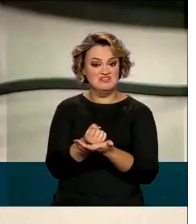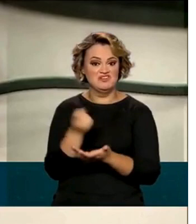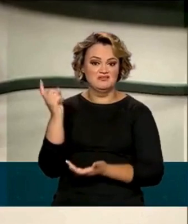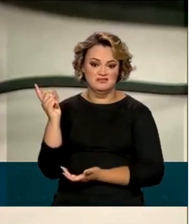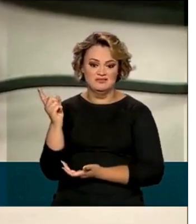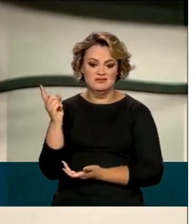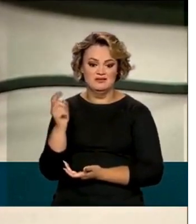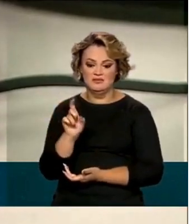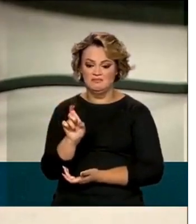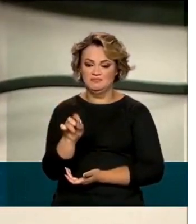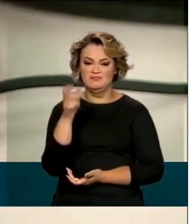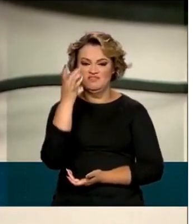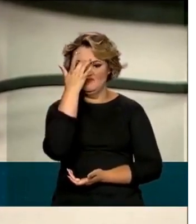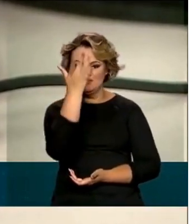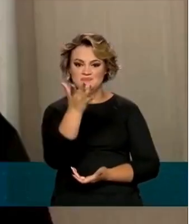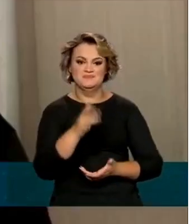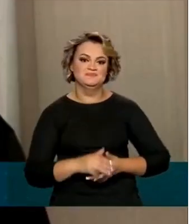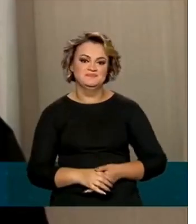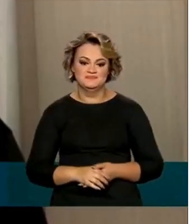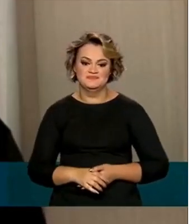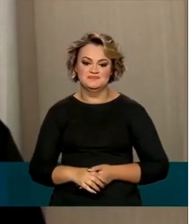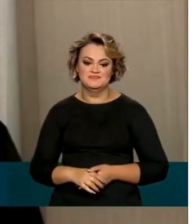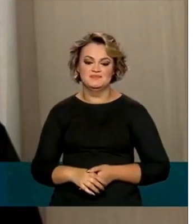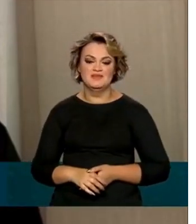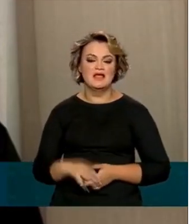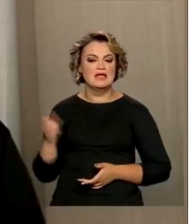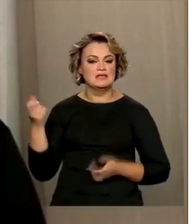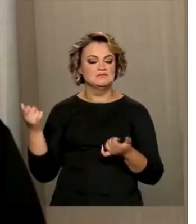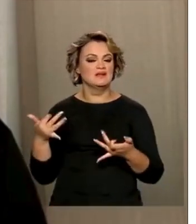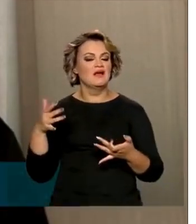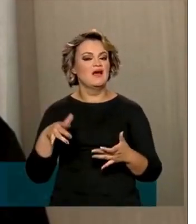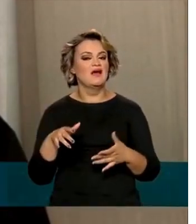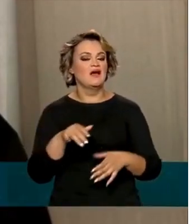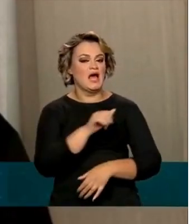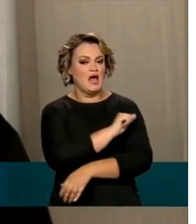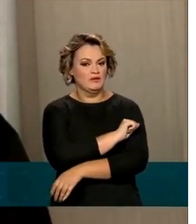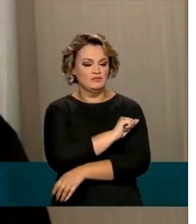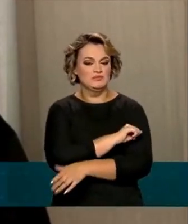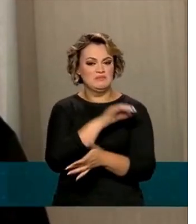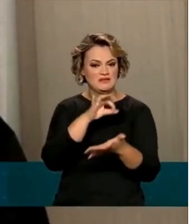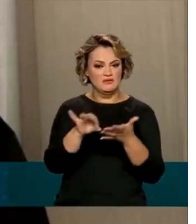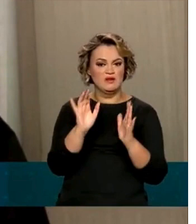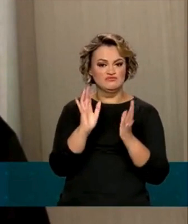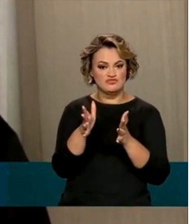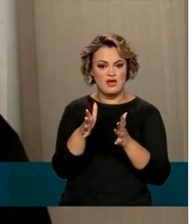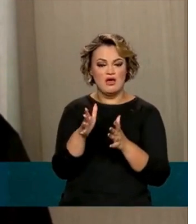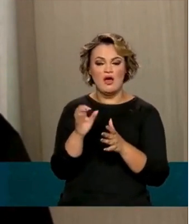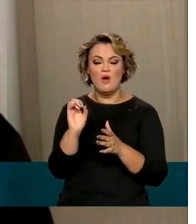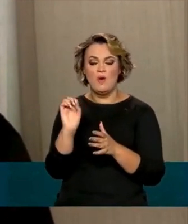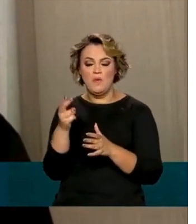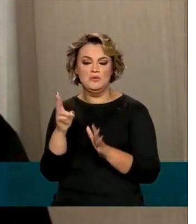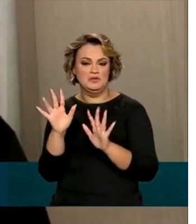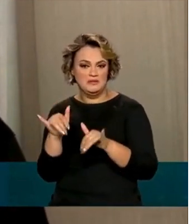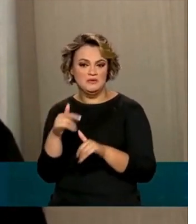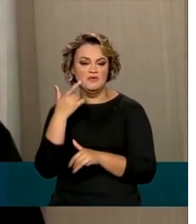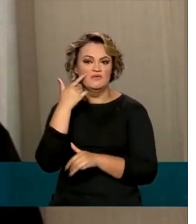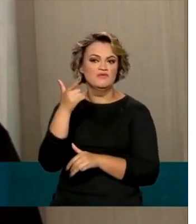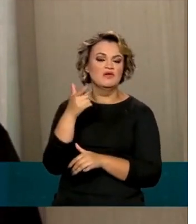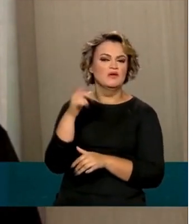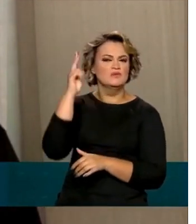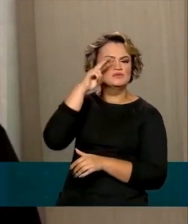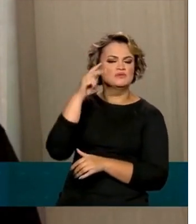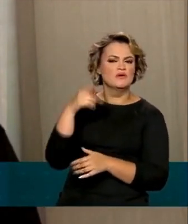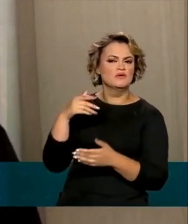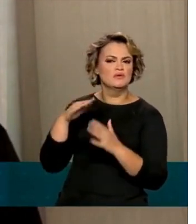alcance de um clique no computador. Os estudantes matriculados e egressos poderão visualizar informações referentes ao seu histórico